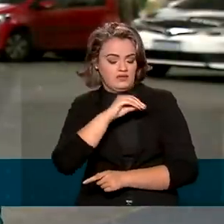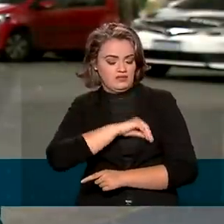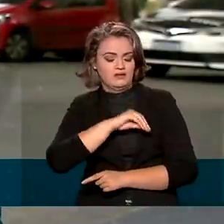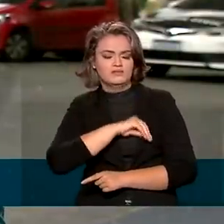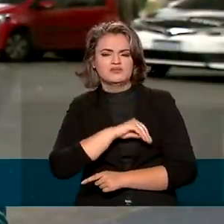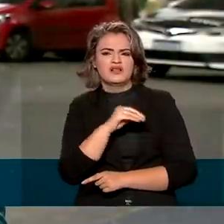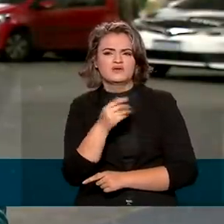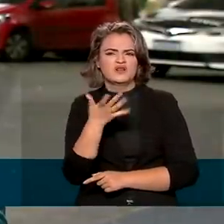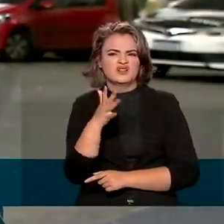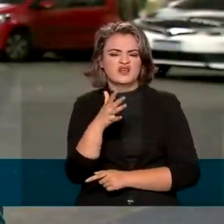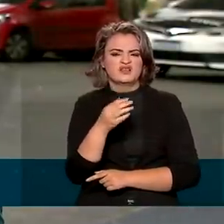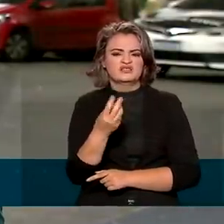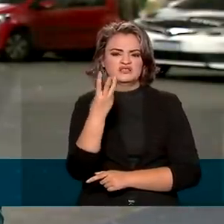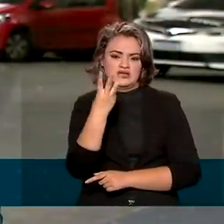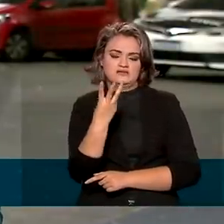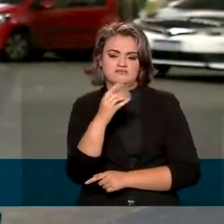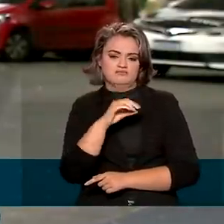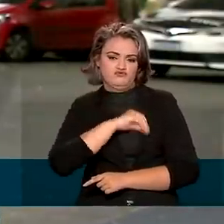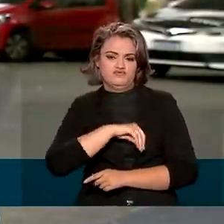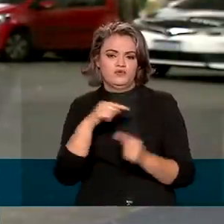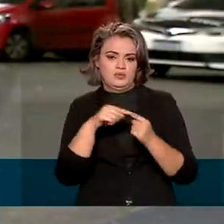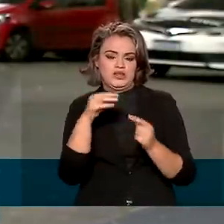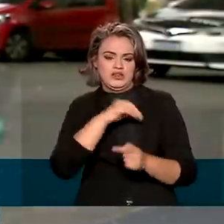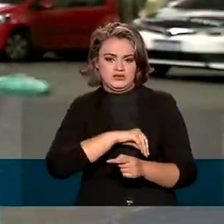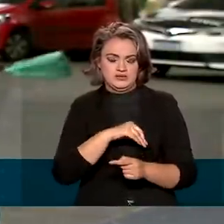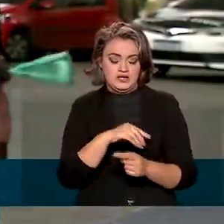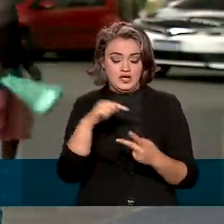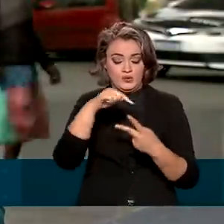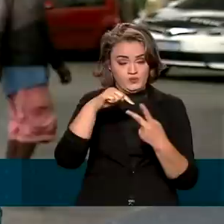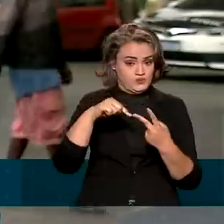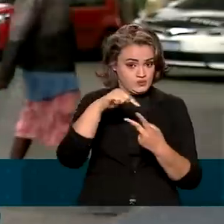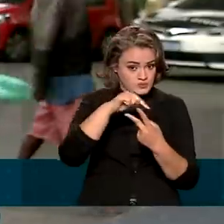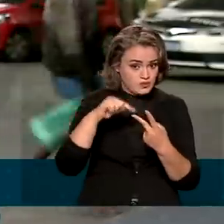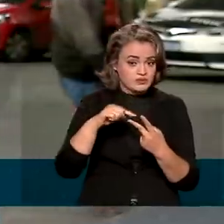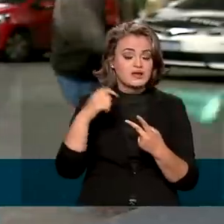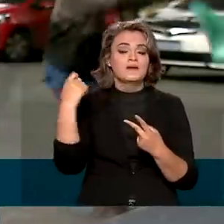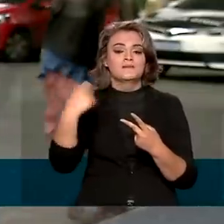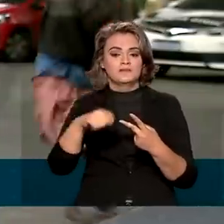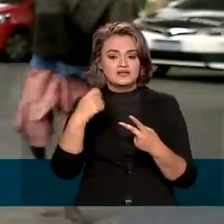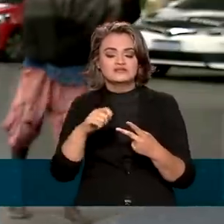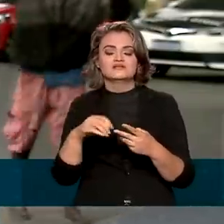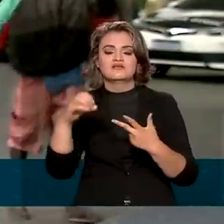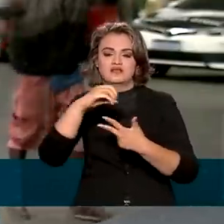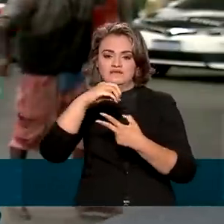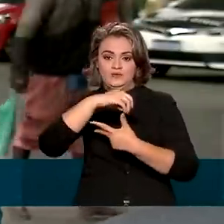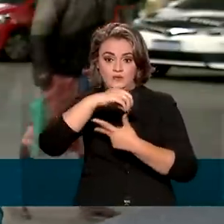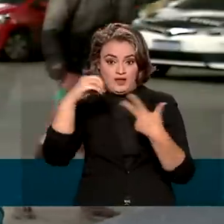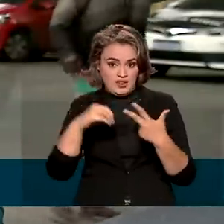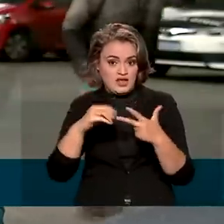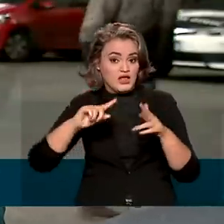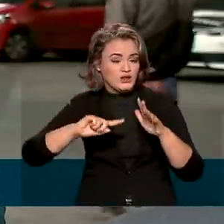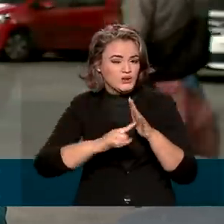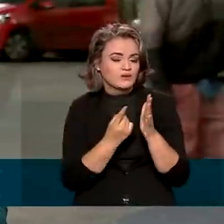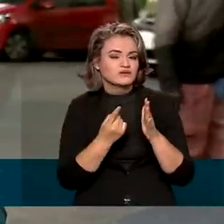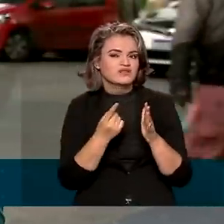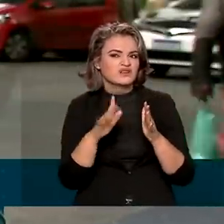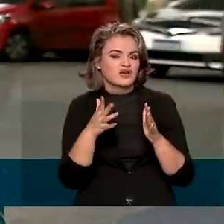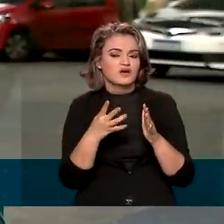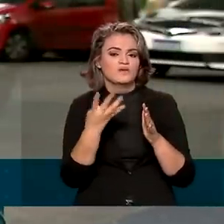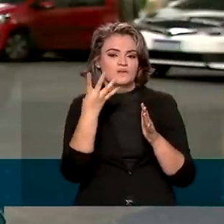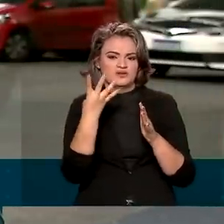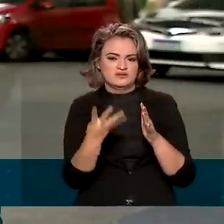bruta mensal de até três salários mínimos. Em ambos casos, é preciso ter feito o Enem e alcançado pelo menos